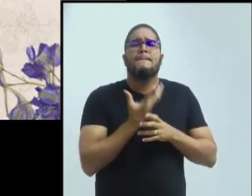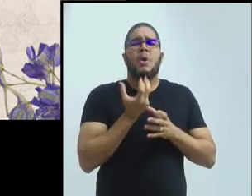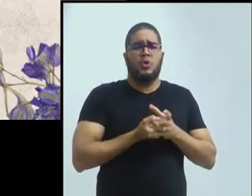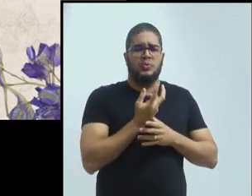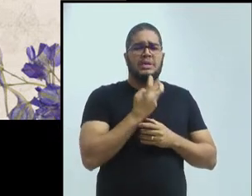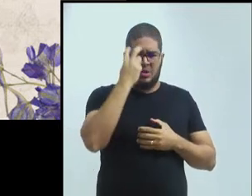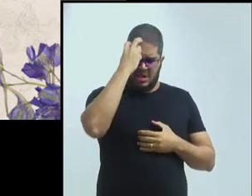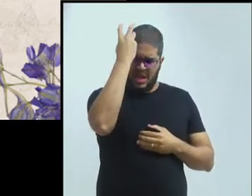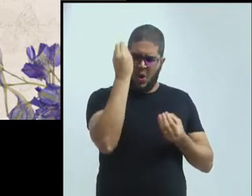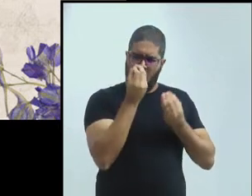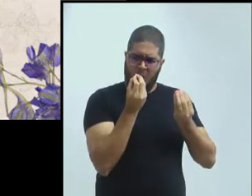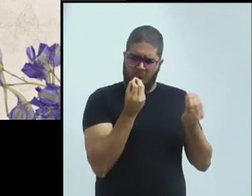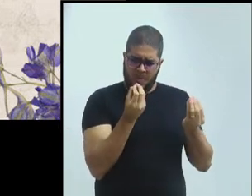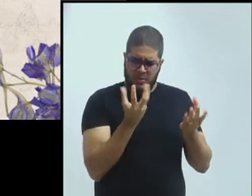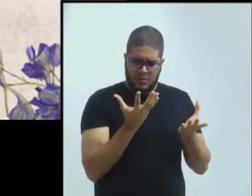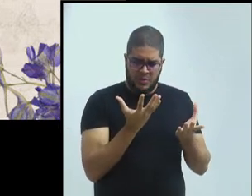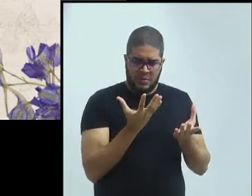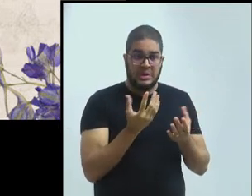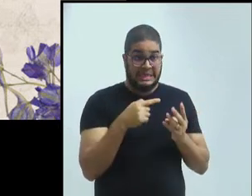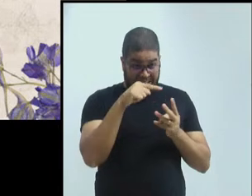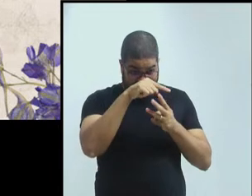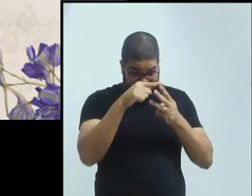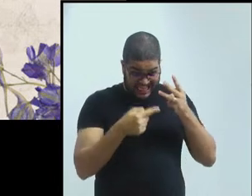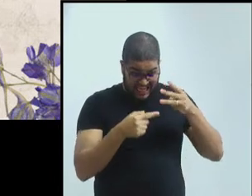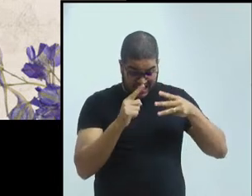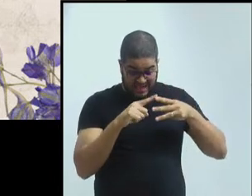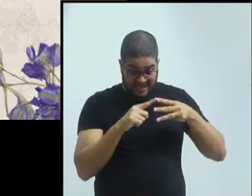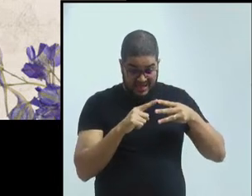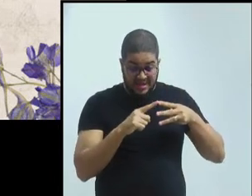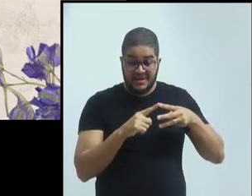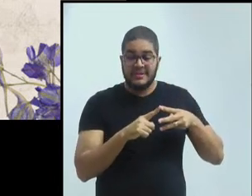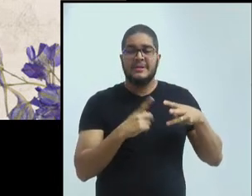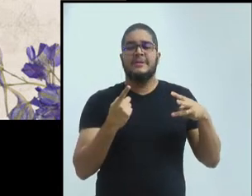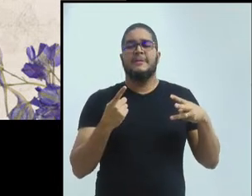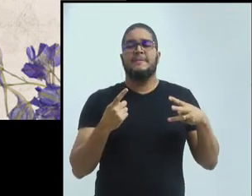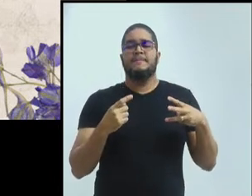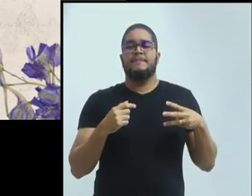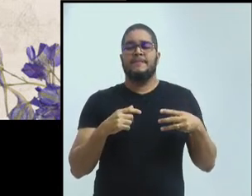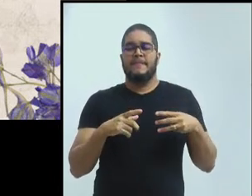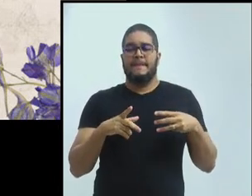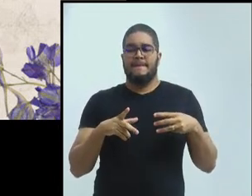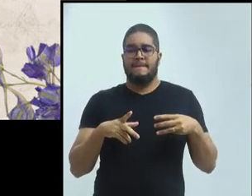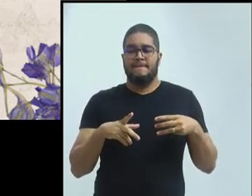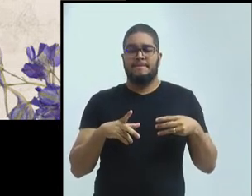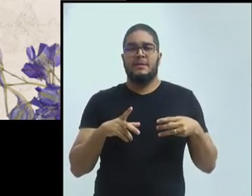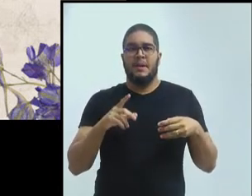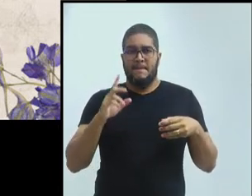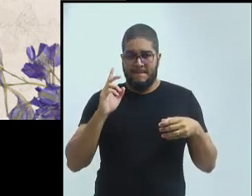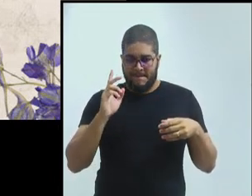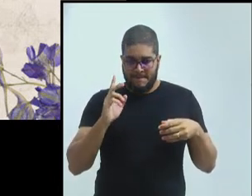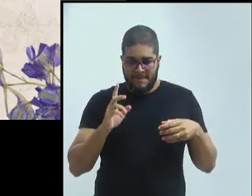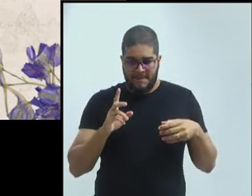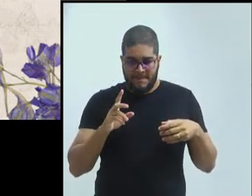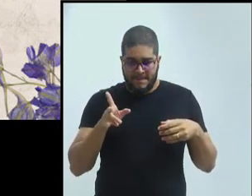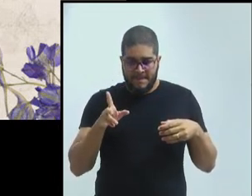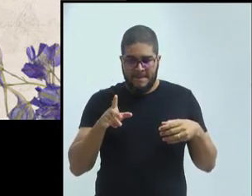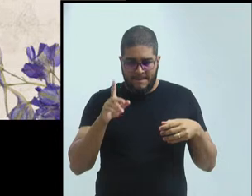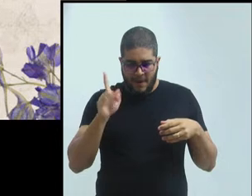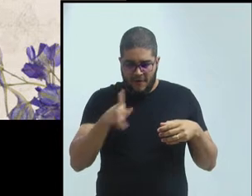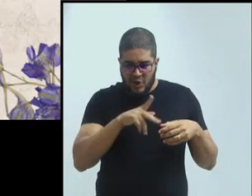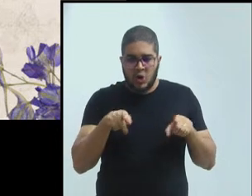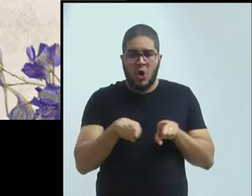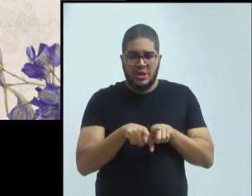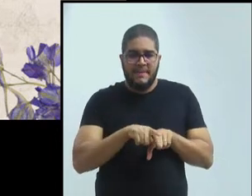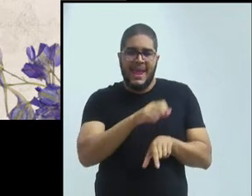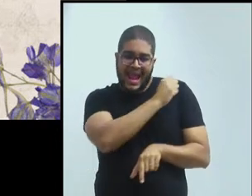itens. Que é a produção intelectual, docentes, discentes, egressos. Temos aqui um egresso, que é o Harley, que